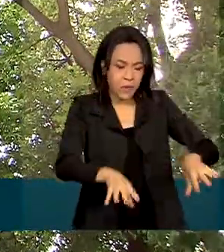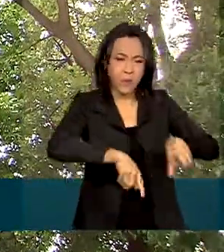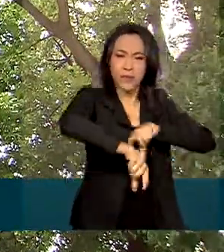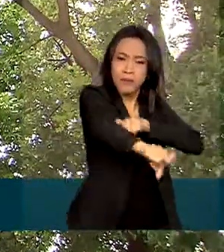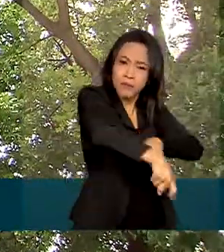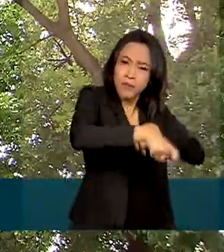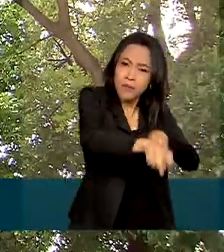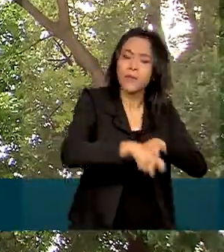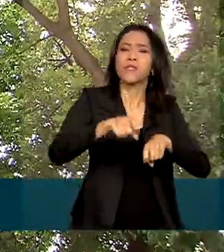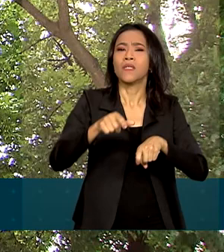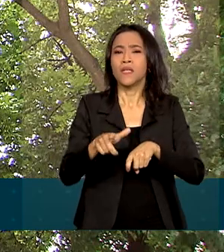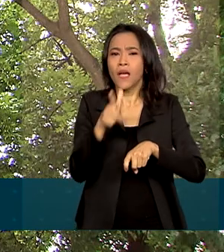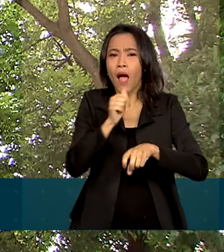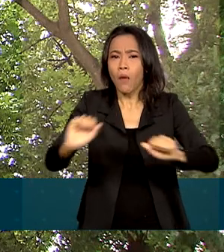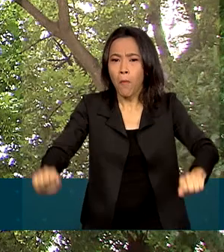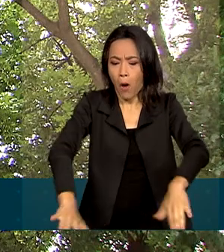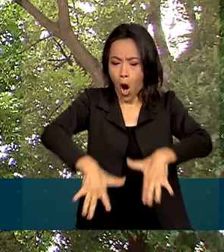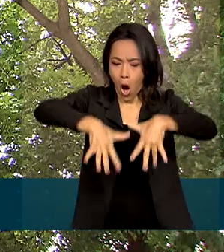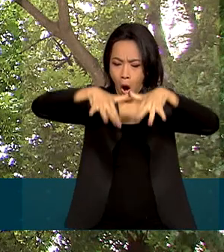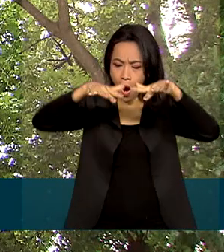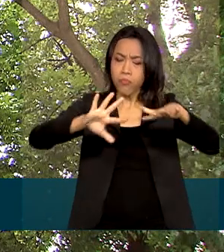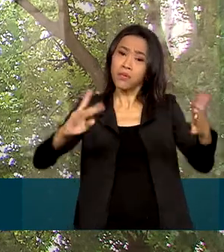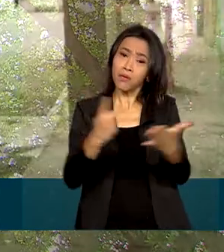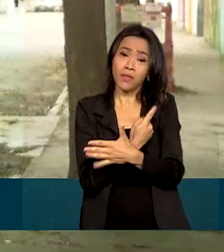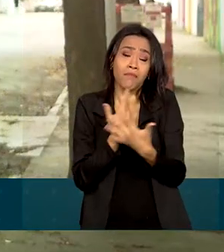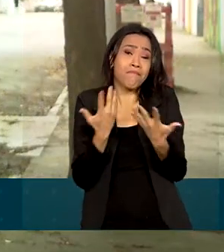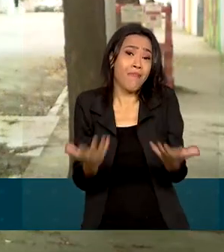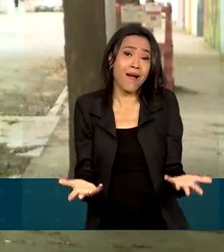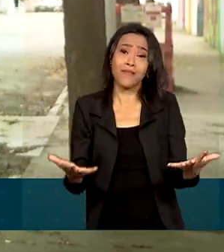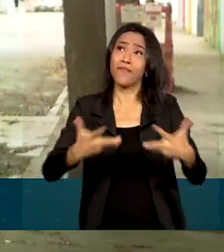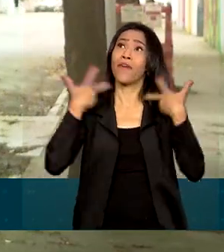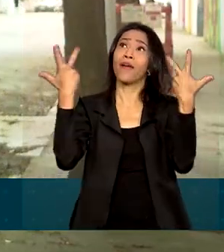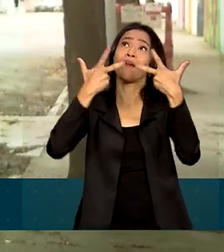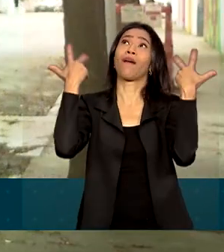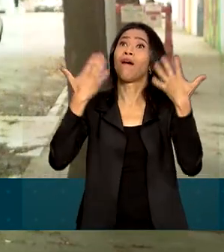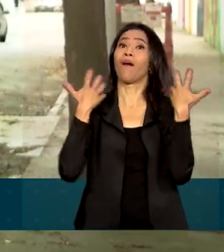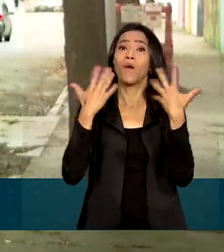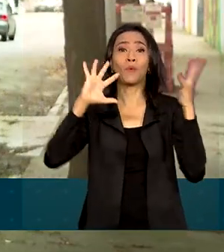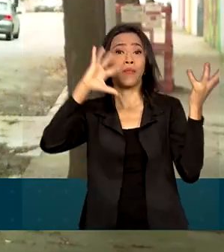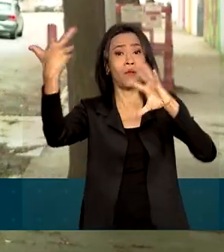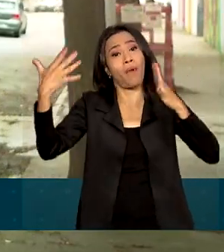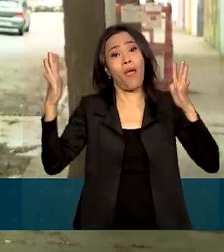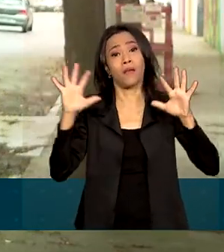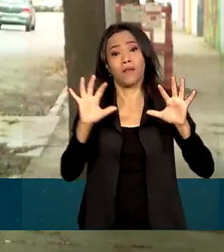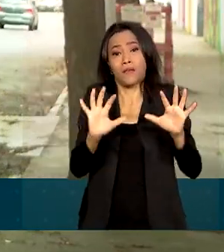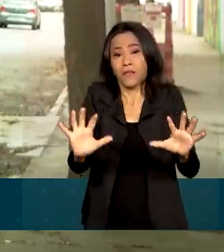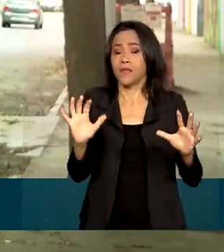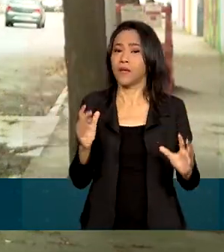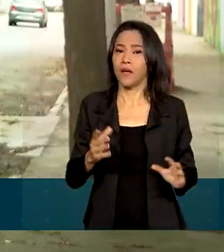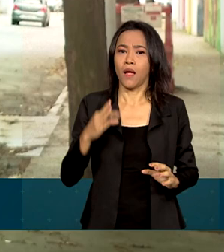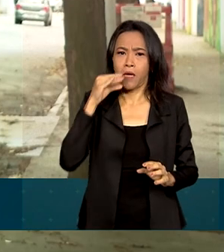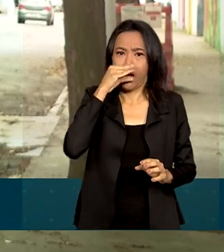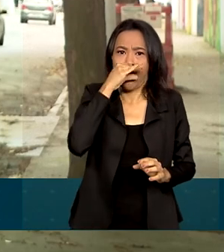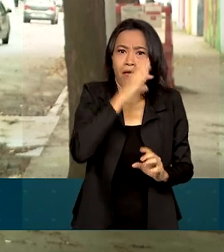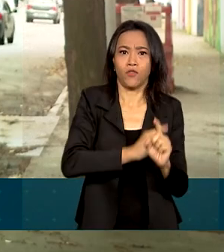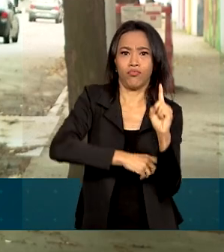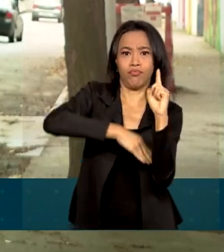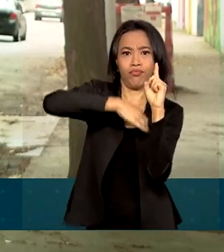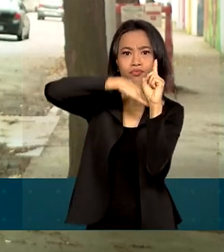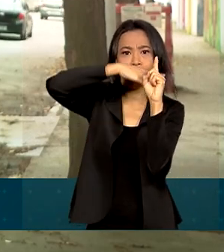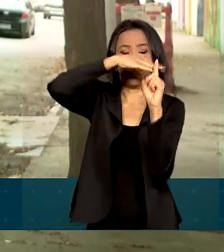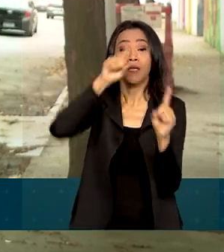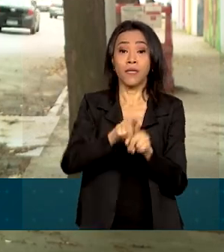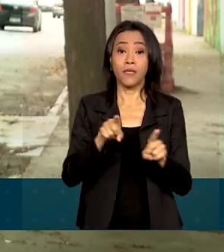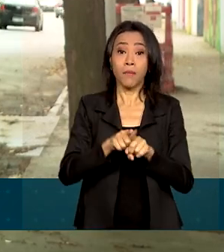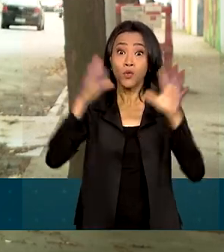alagamentos. Mas o verão é isso mesmo. É conhecido pelas altas temperaturas e pelas chuvas intensas em praticamente